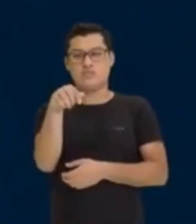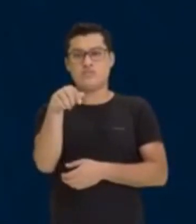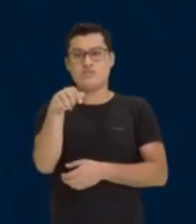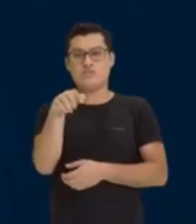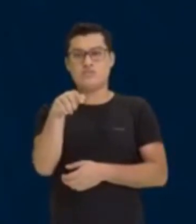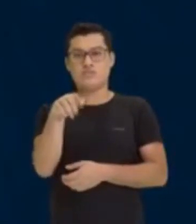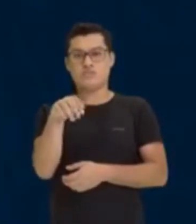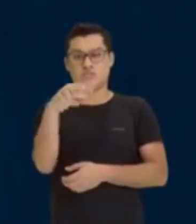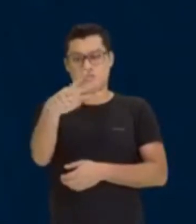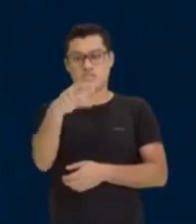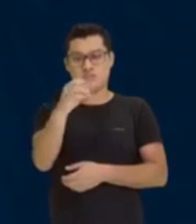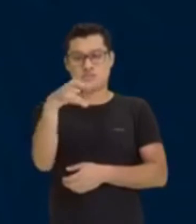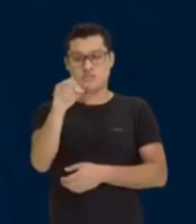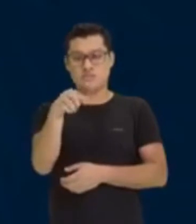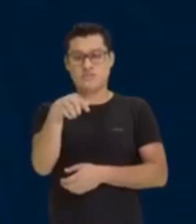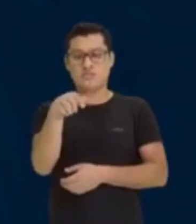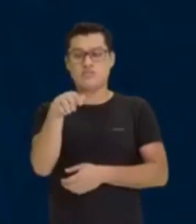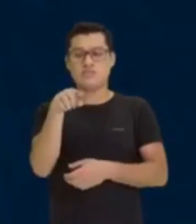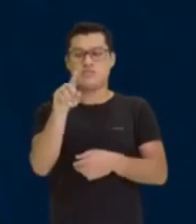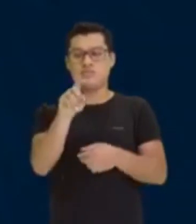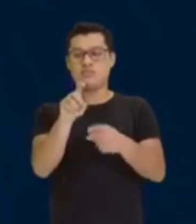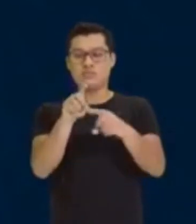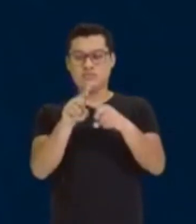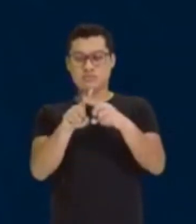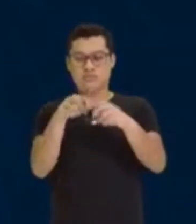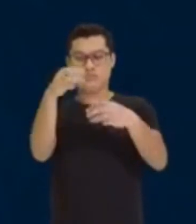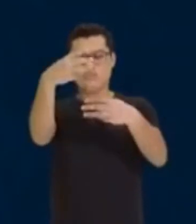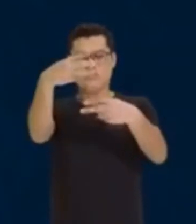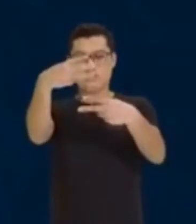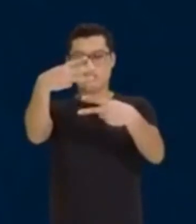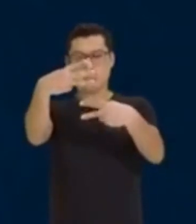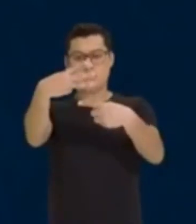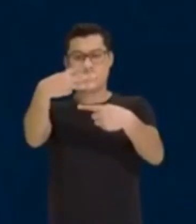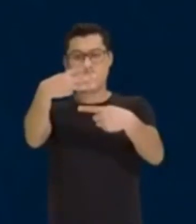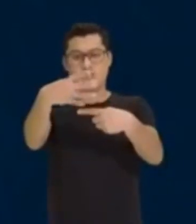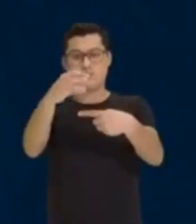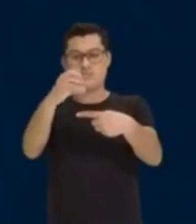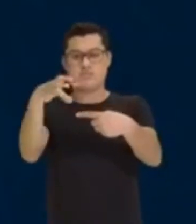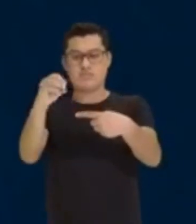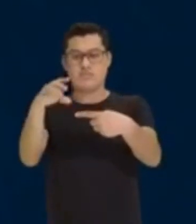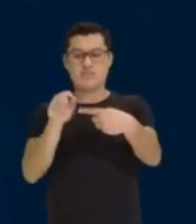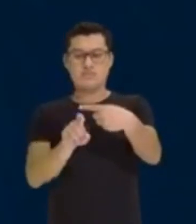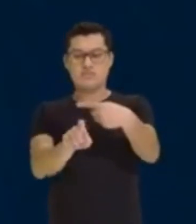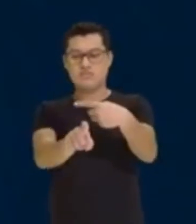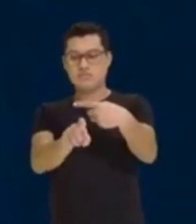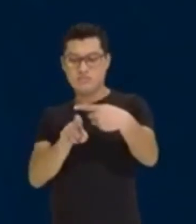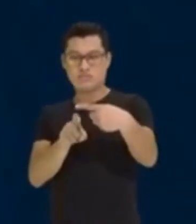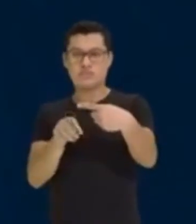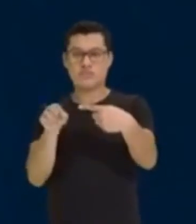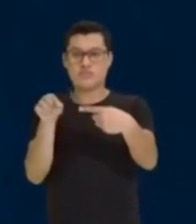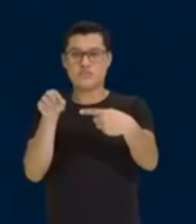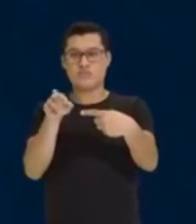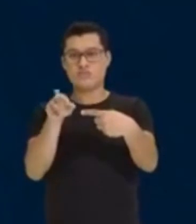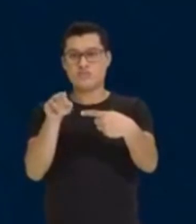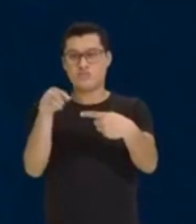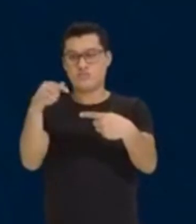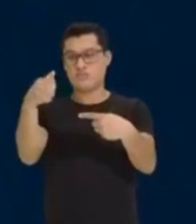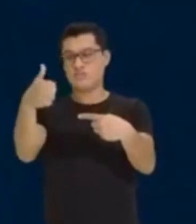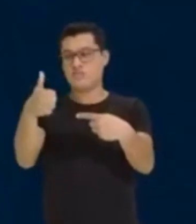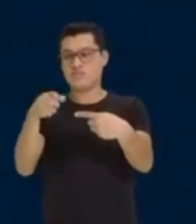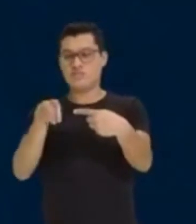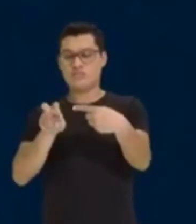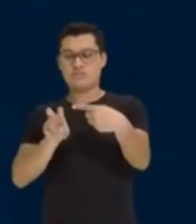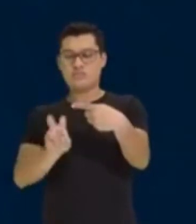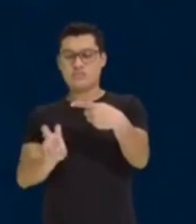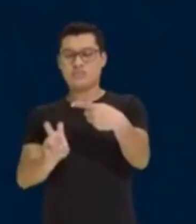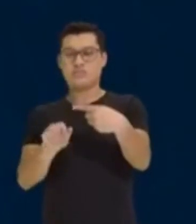colocar a igualdade da proporção. 1 está para 5. E olha aqui, pessoal. Você vai multiplicar direto.